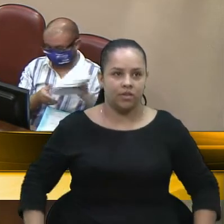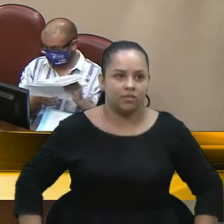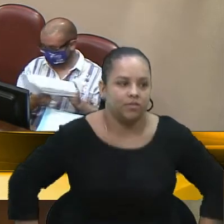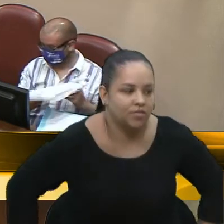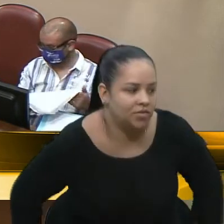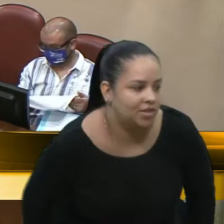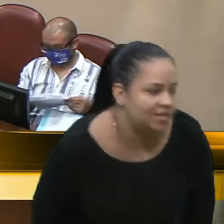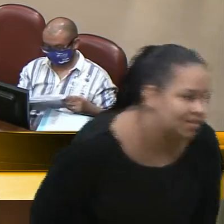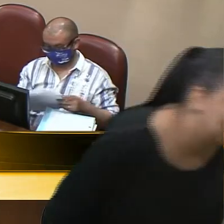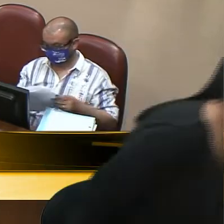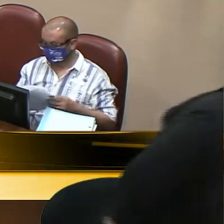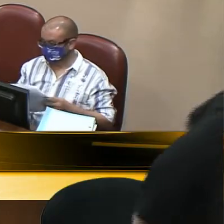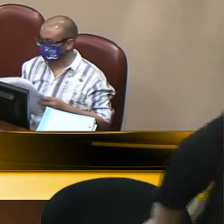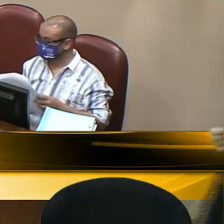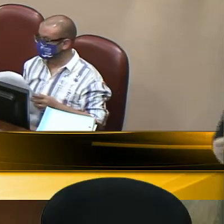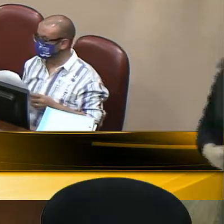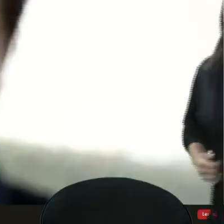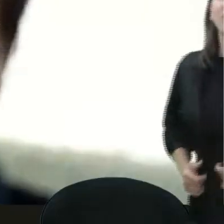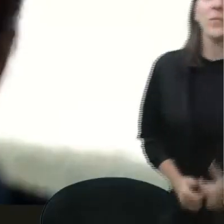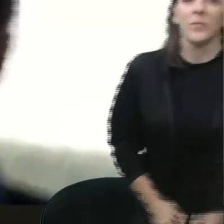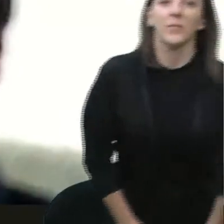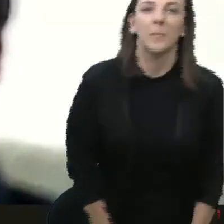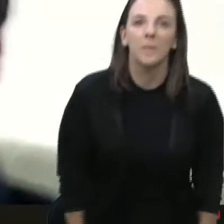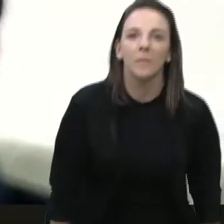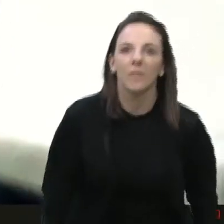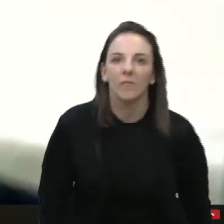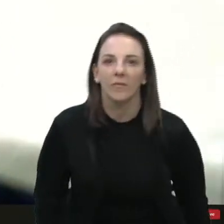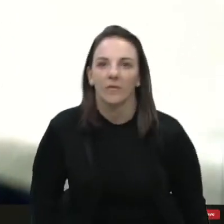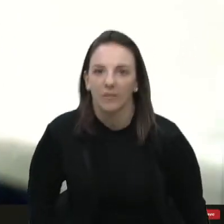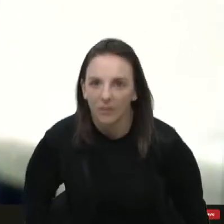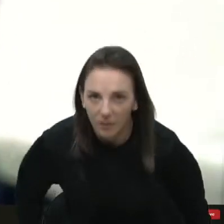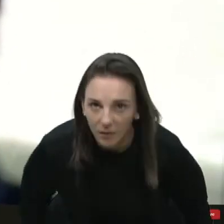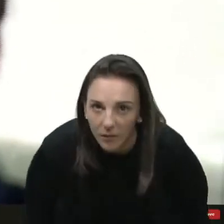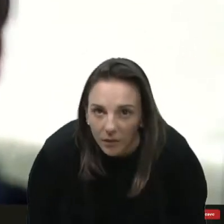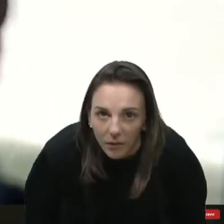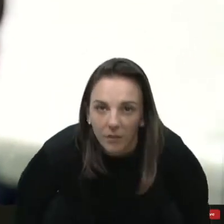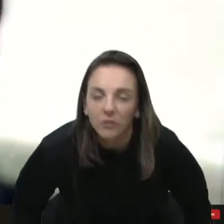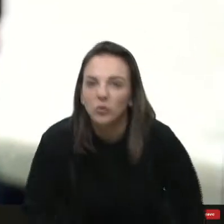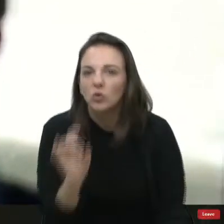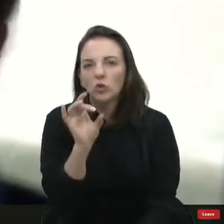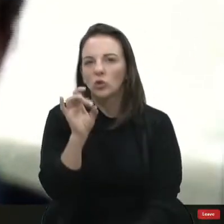Eu queria... Eu até ia abrir mão, mas vou fazer um pequeno comentário, sim.